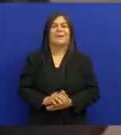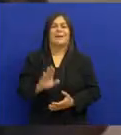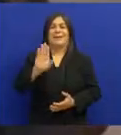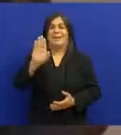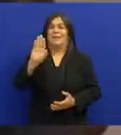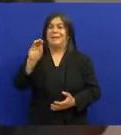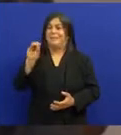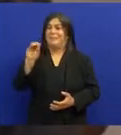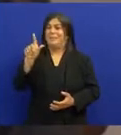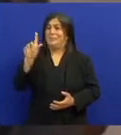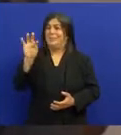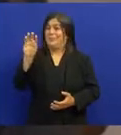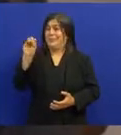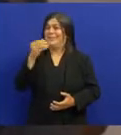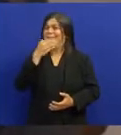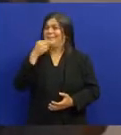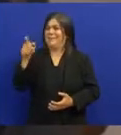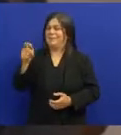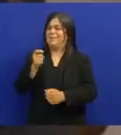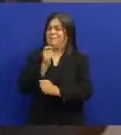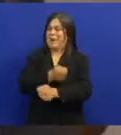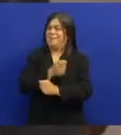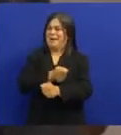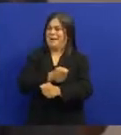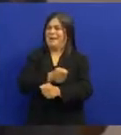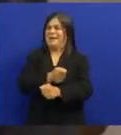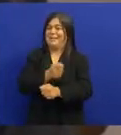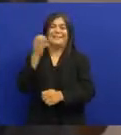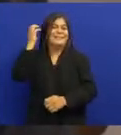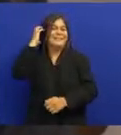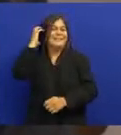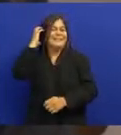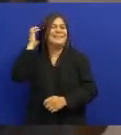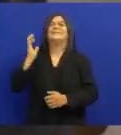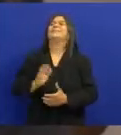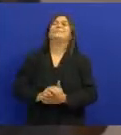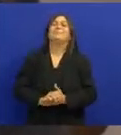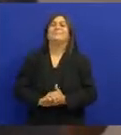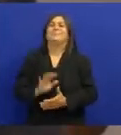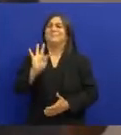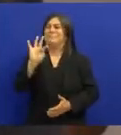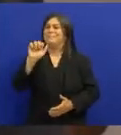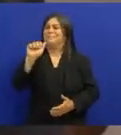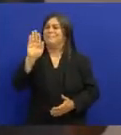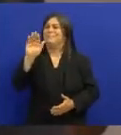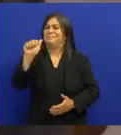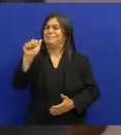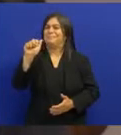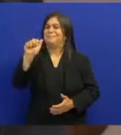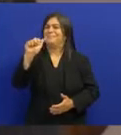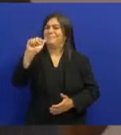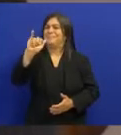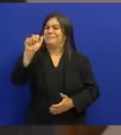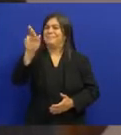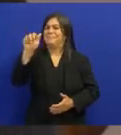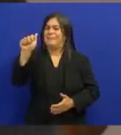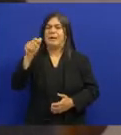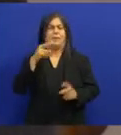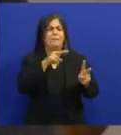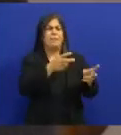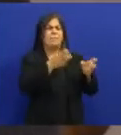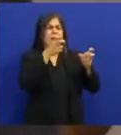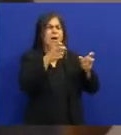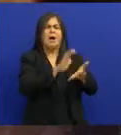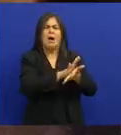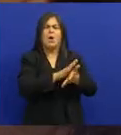Aí Boto Era baterista E da Tabajára E viu